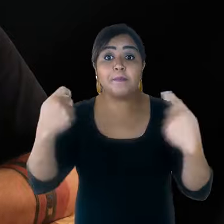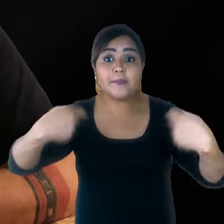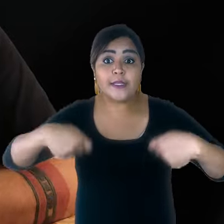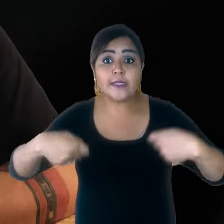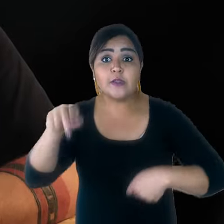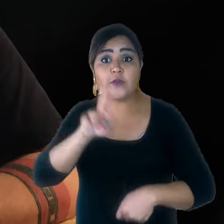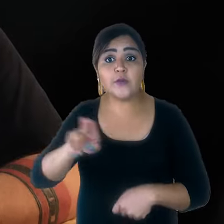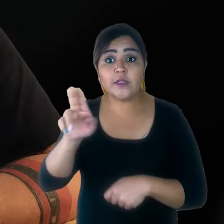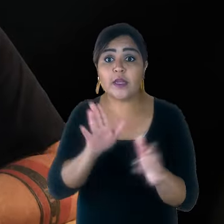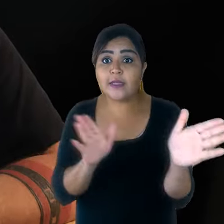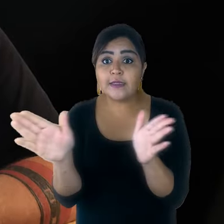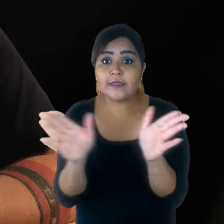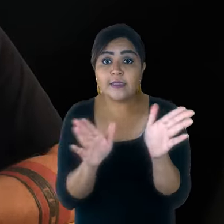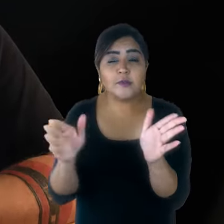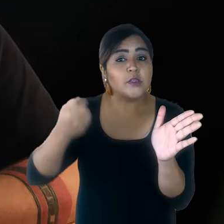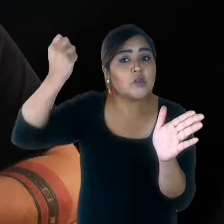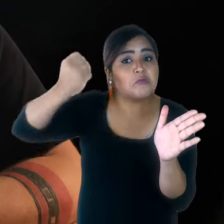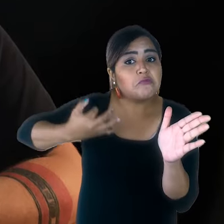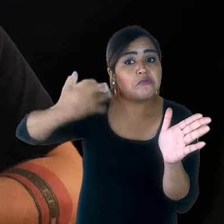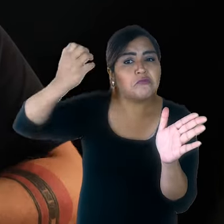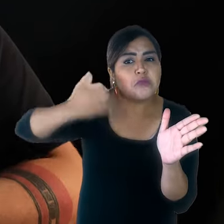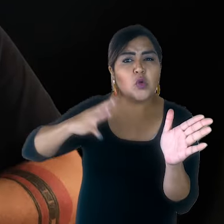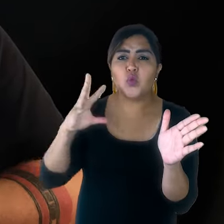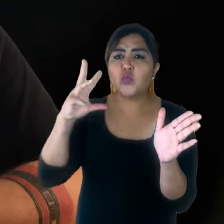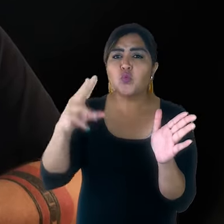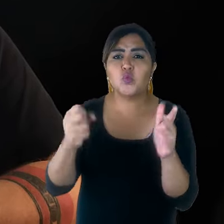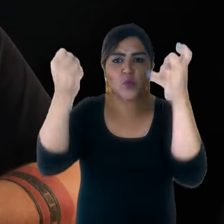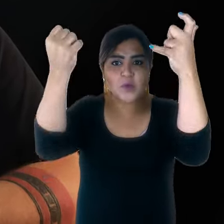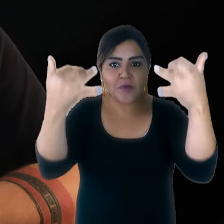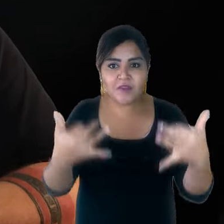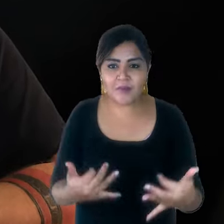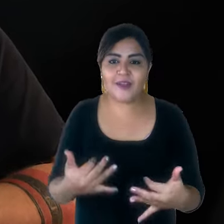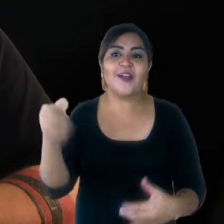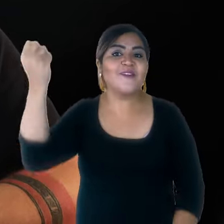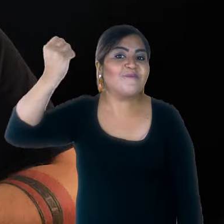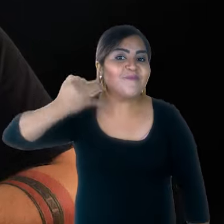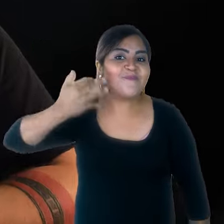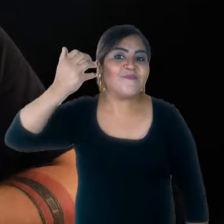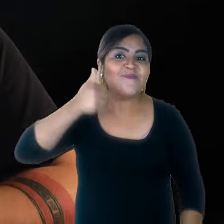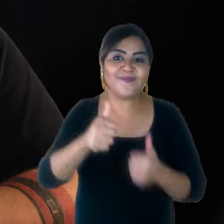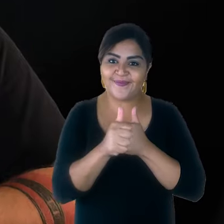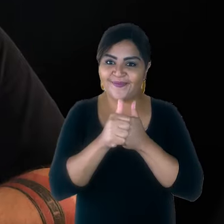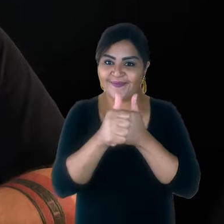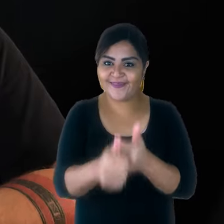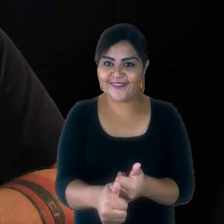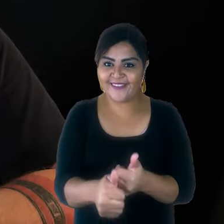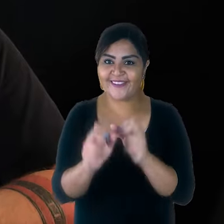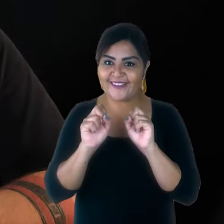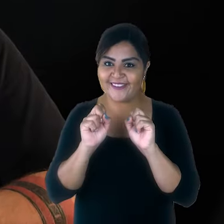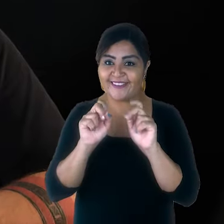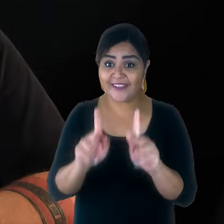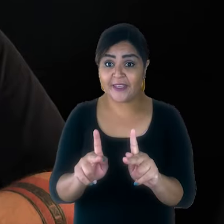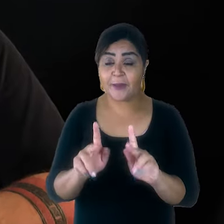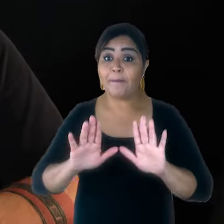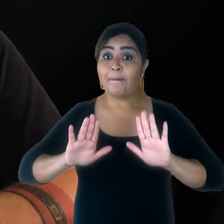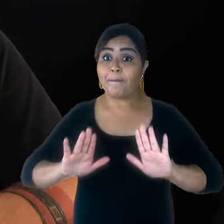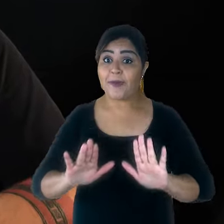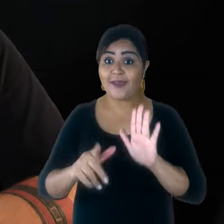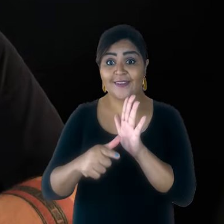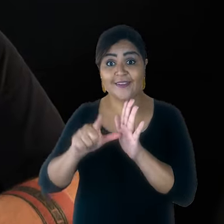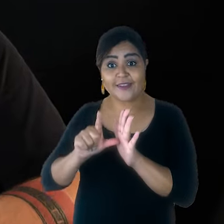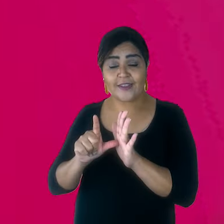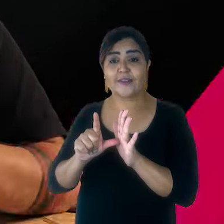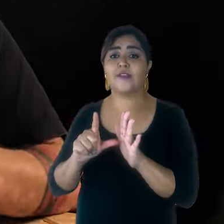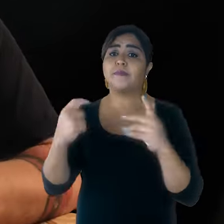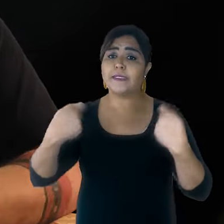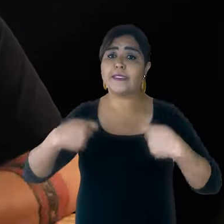E se você usa acessibilidade no seu celular, fica tranquilo que todas as referências de botões que eu falar aqui serão exatamente como o leitor de tela vai ler